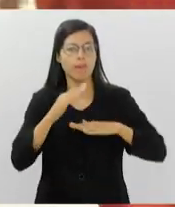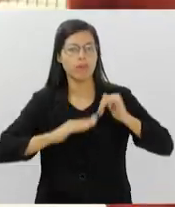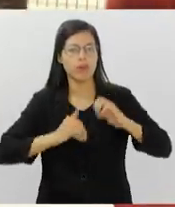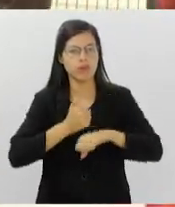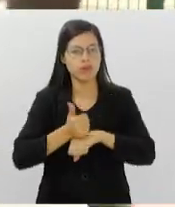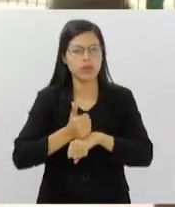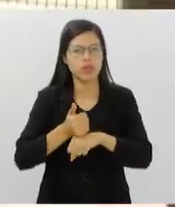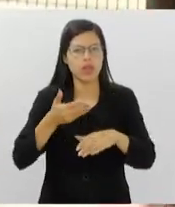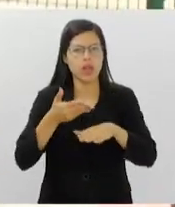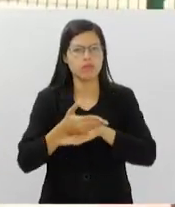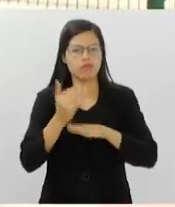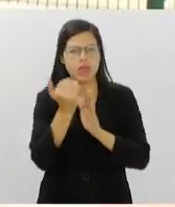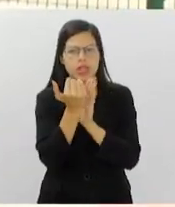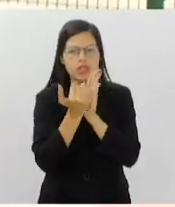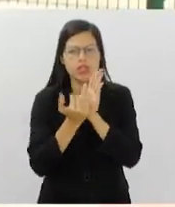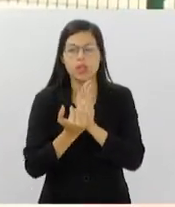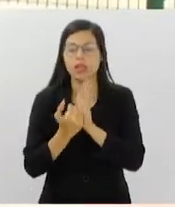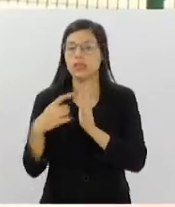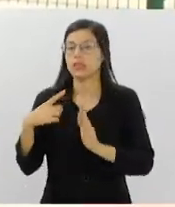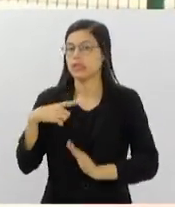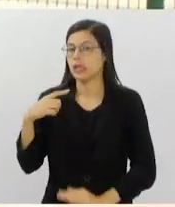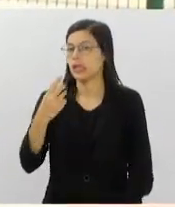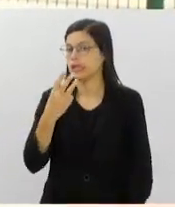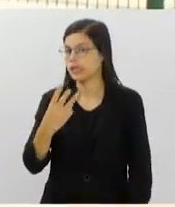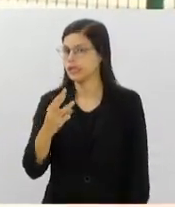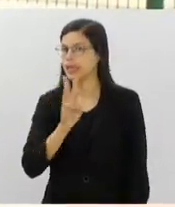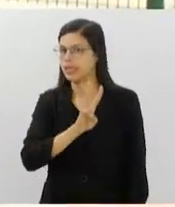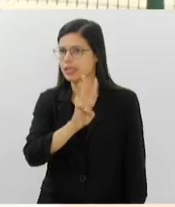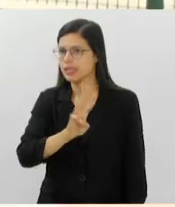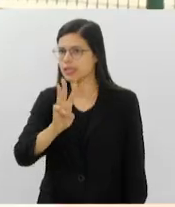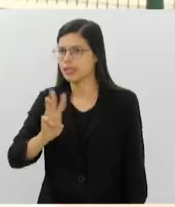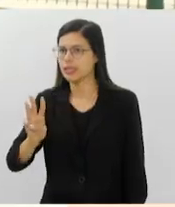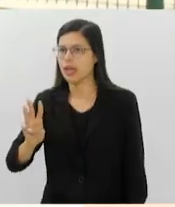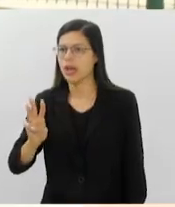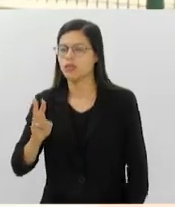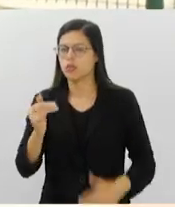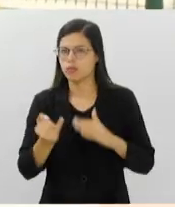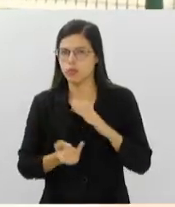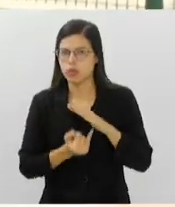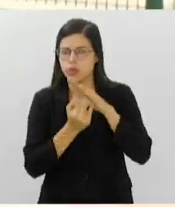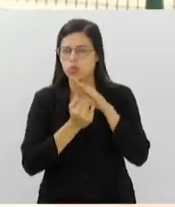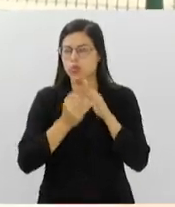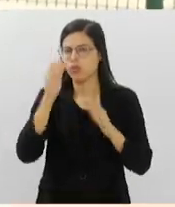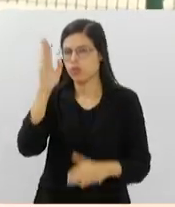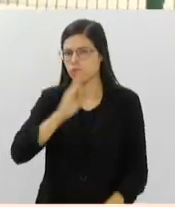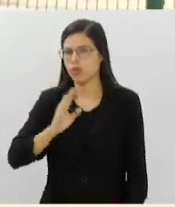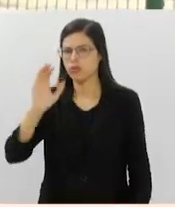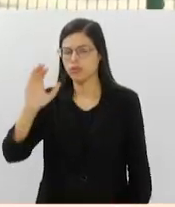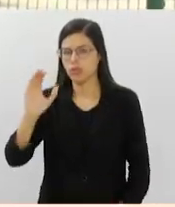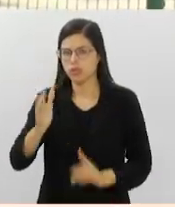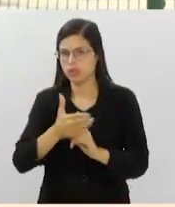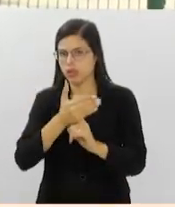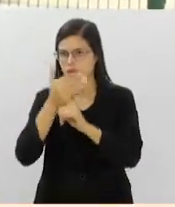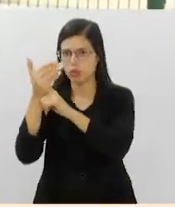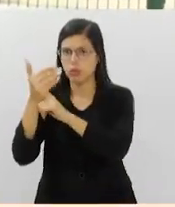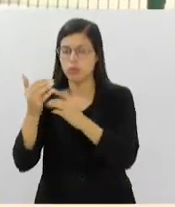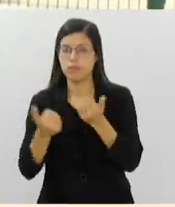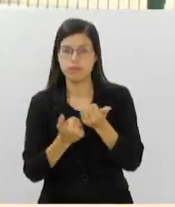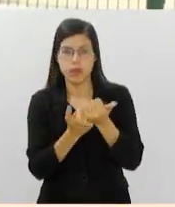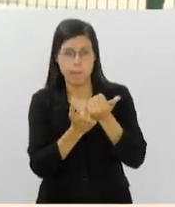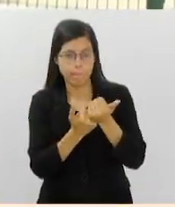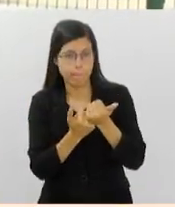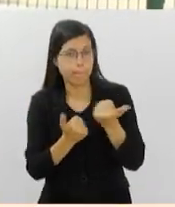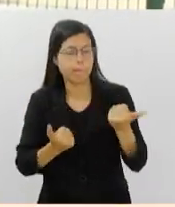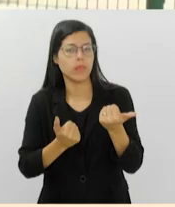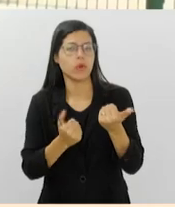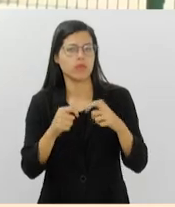está disponível em três sites, né? Que foram os INCTs, os Institutos Nacionais de Ciência e Tecnologia, que apoiaram a realização